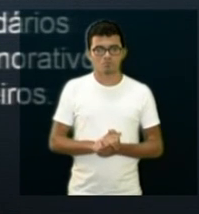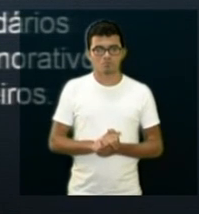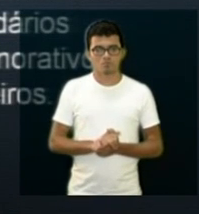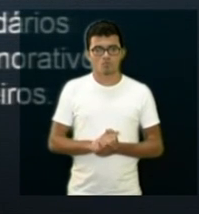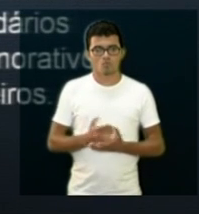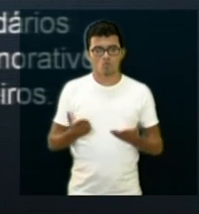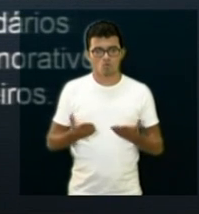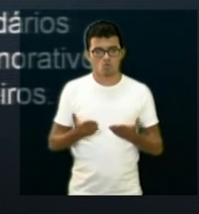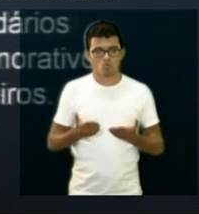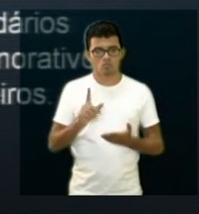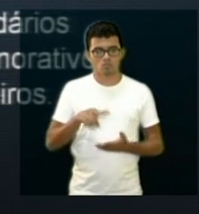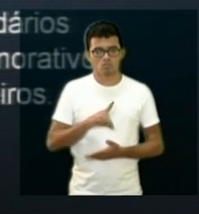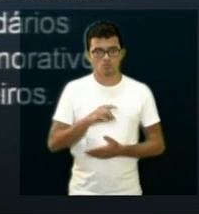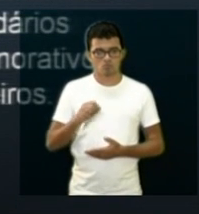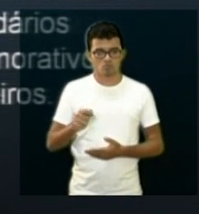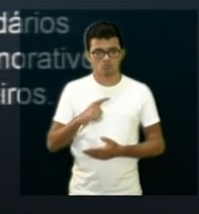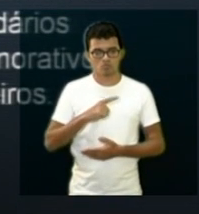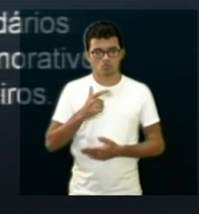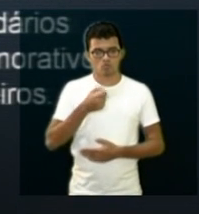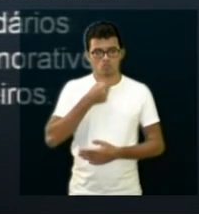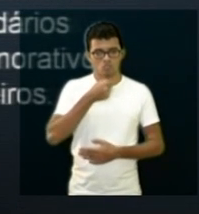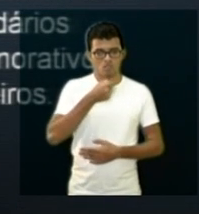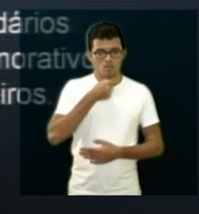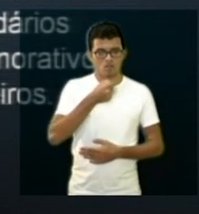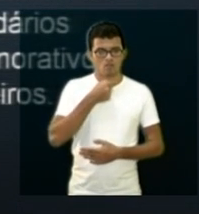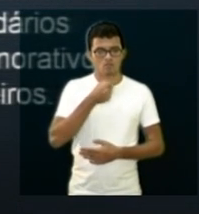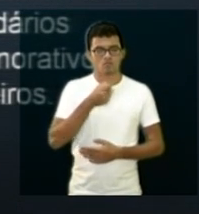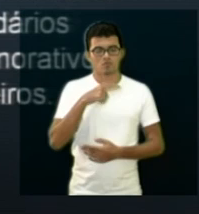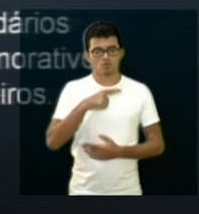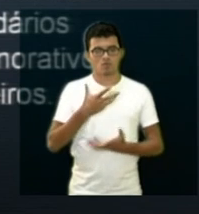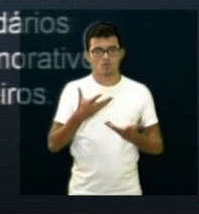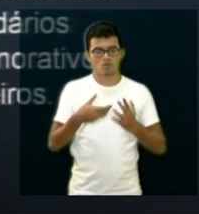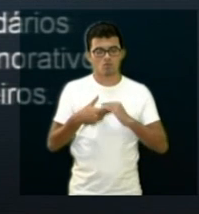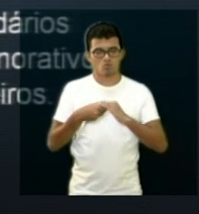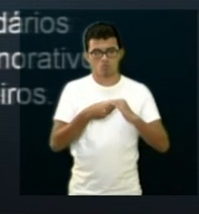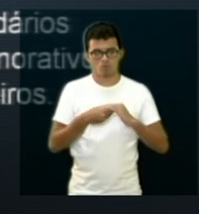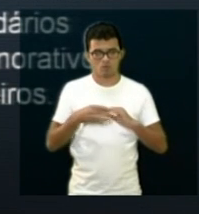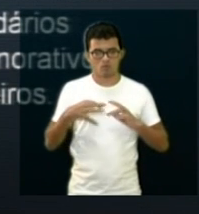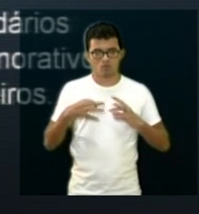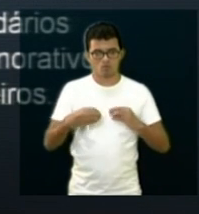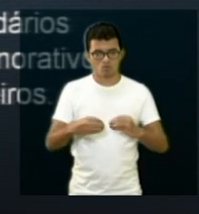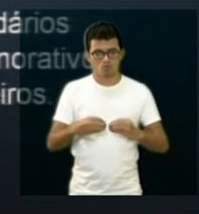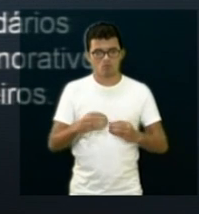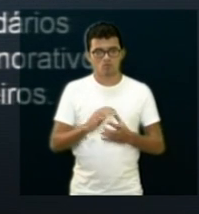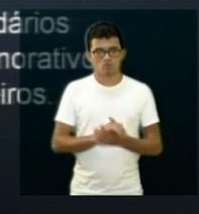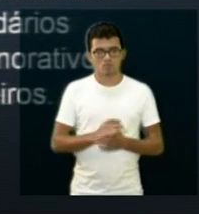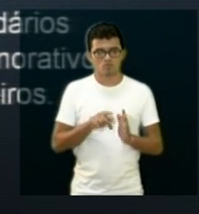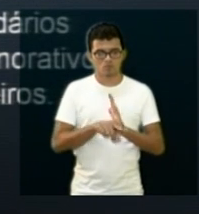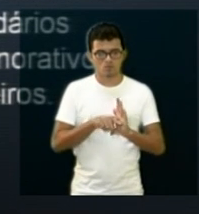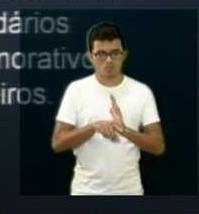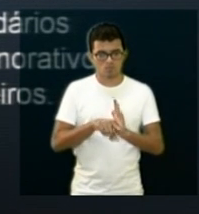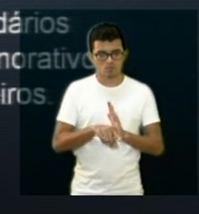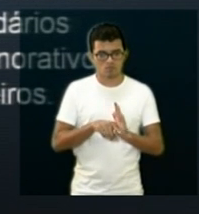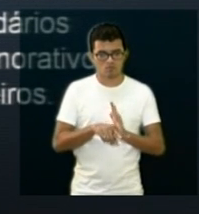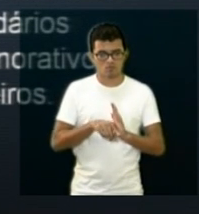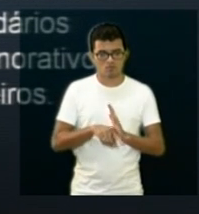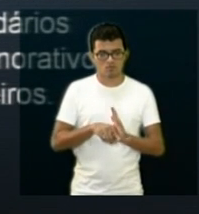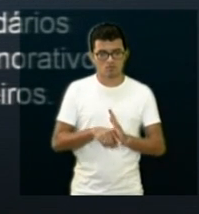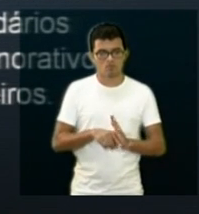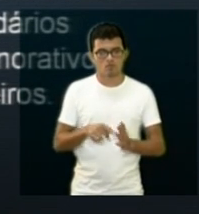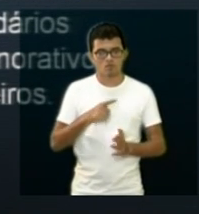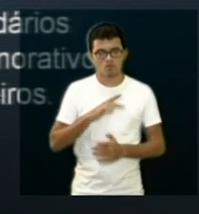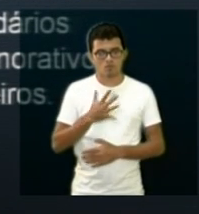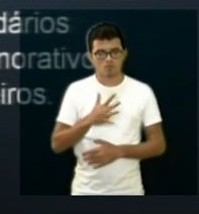Hoje também é dia do jornalista, quero cumprimentar aqui todos os jornalistas, e a gente pesquisando sobre o dia do jornalista, tem pelo